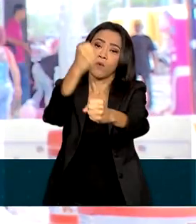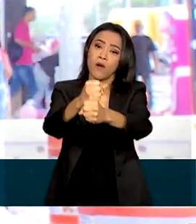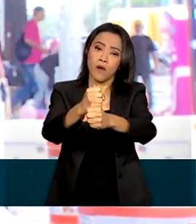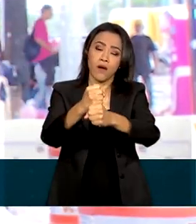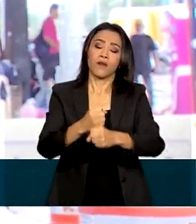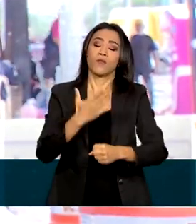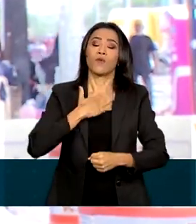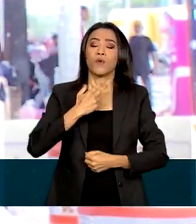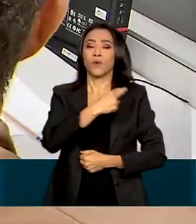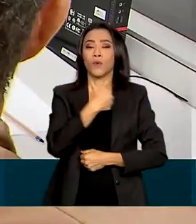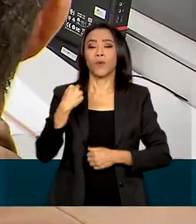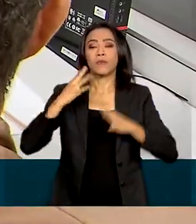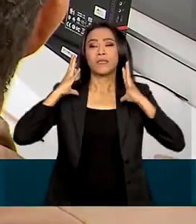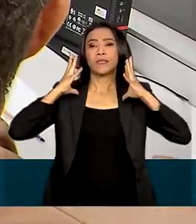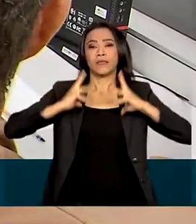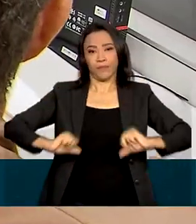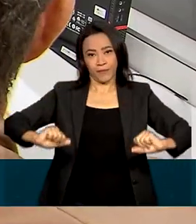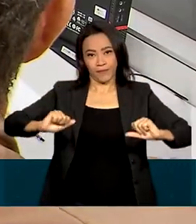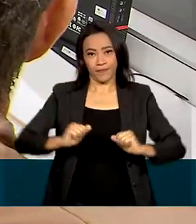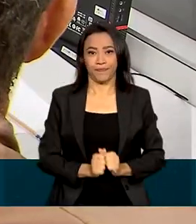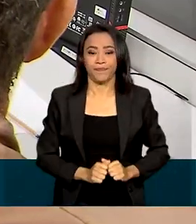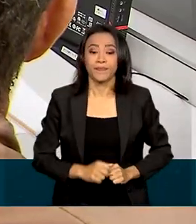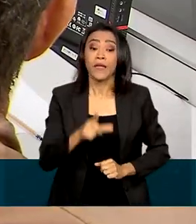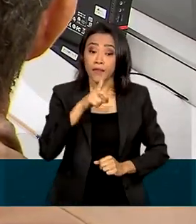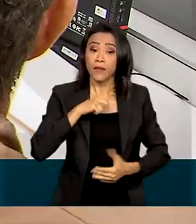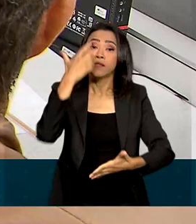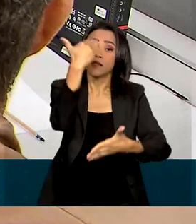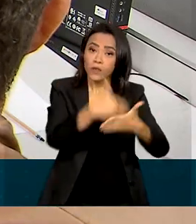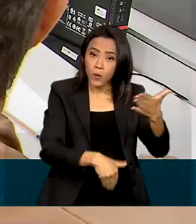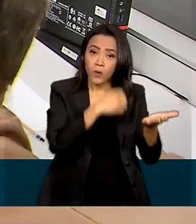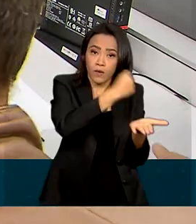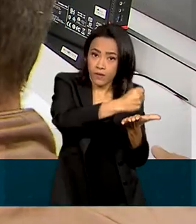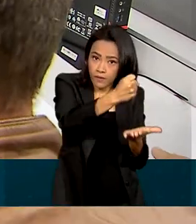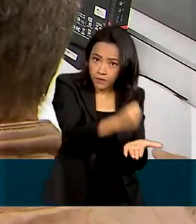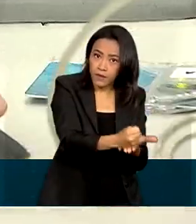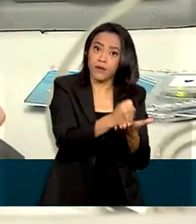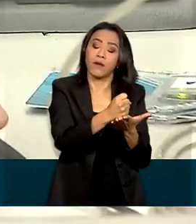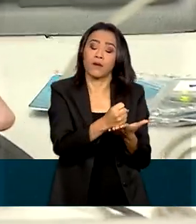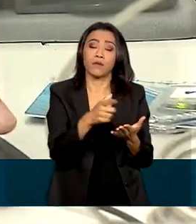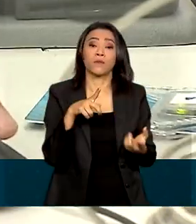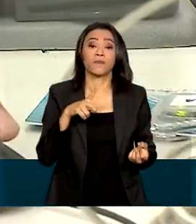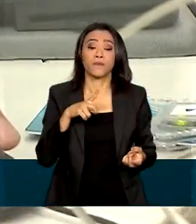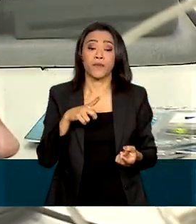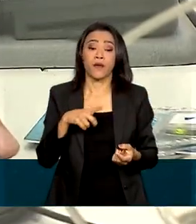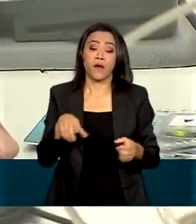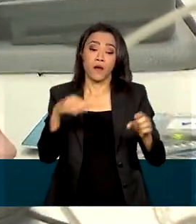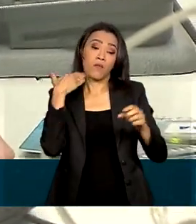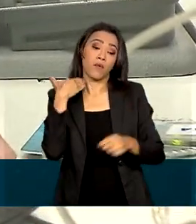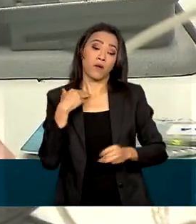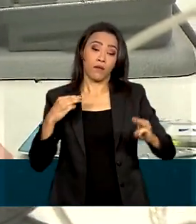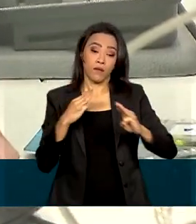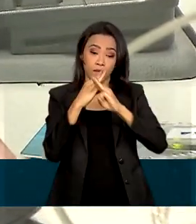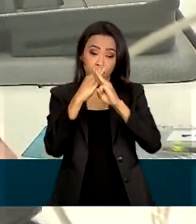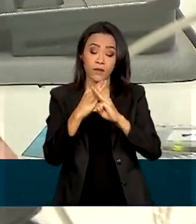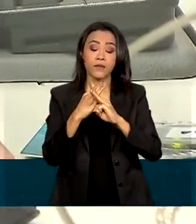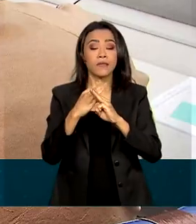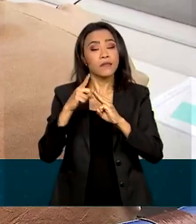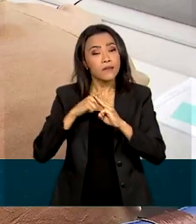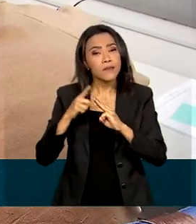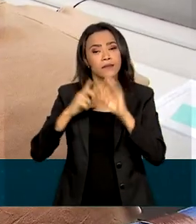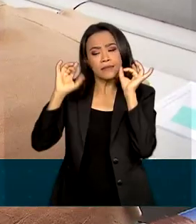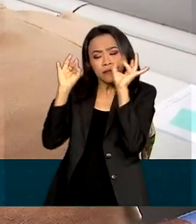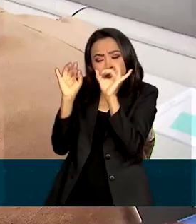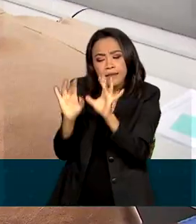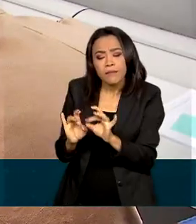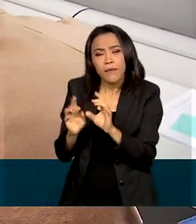estar com o meu nome limpo. Além dos descontos para contratos de créditos comerciais, a Caixa também tem condições especiais